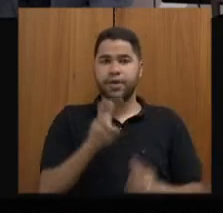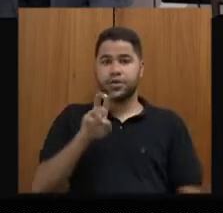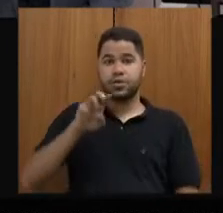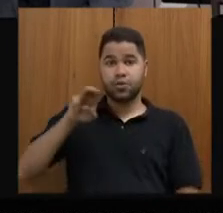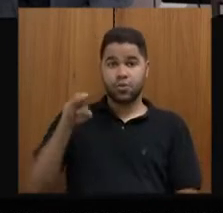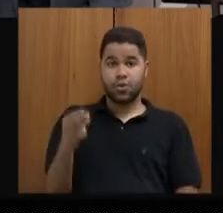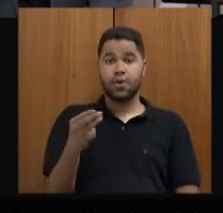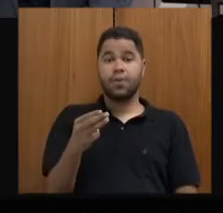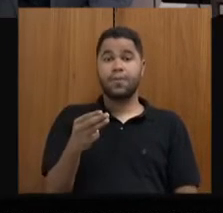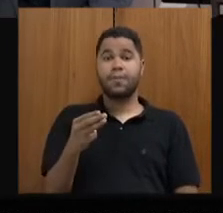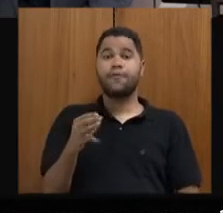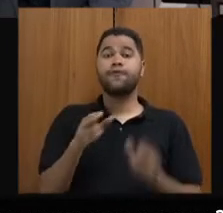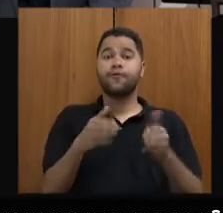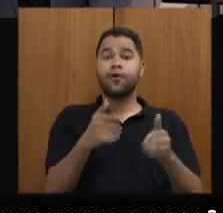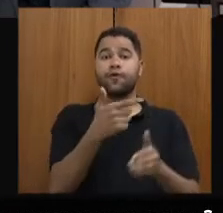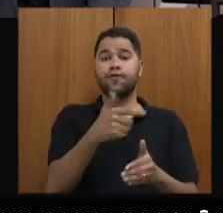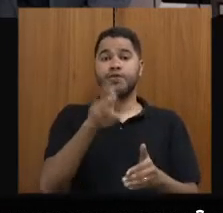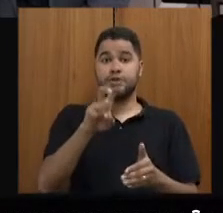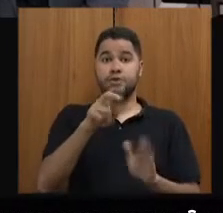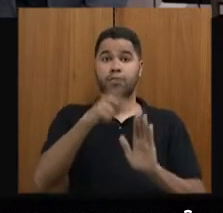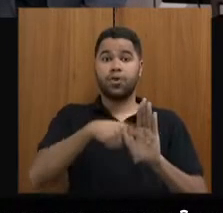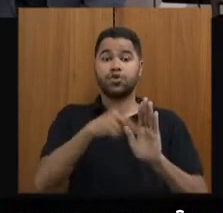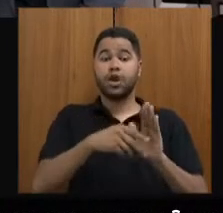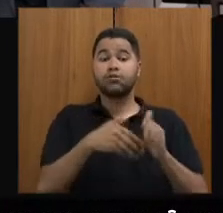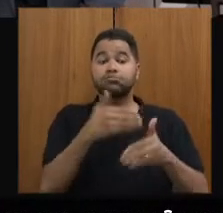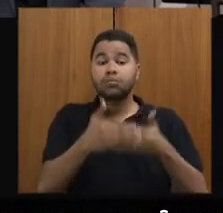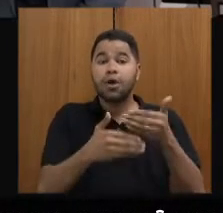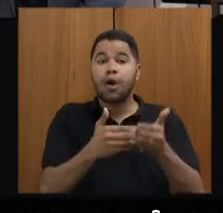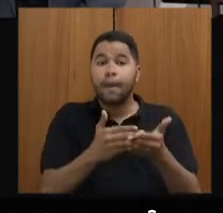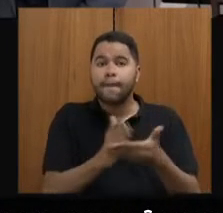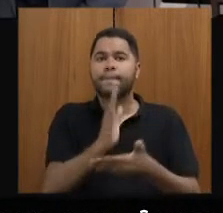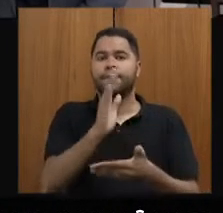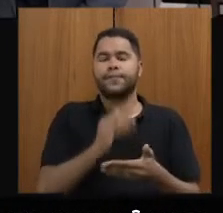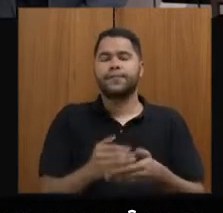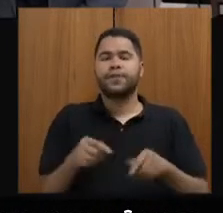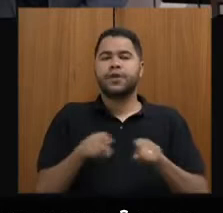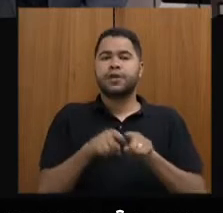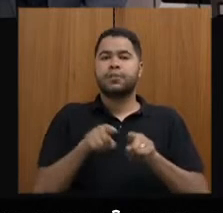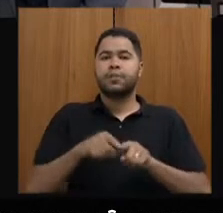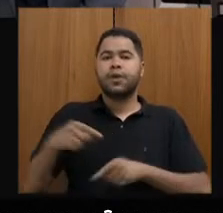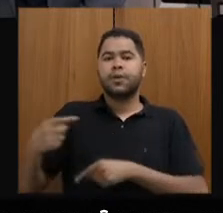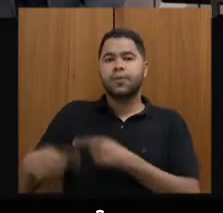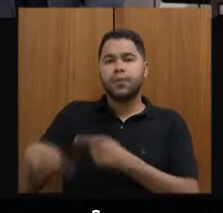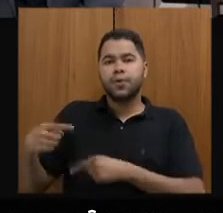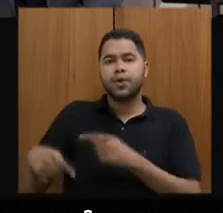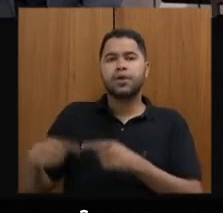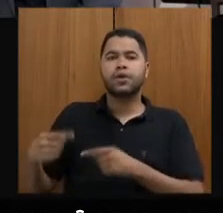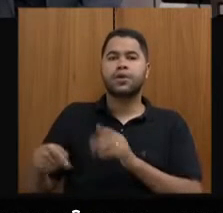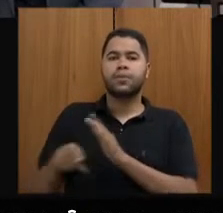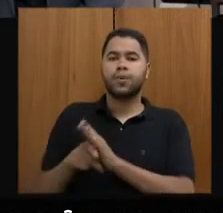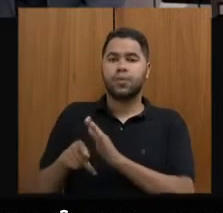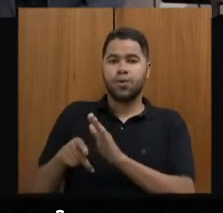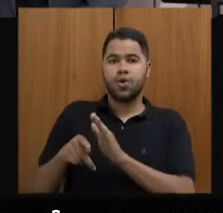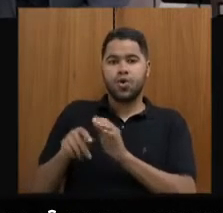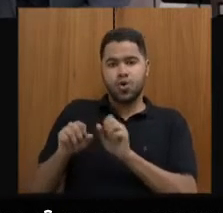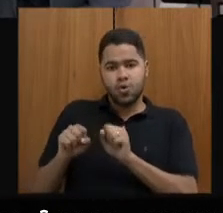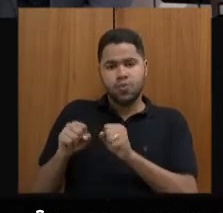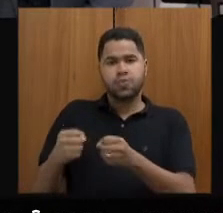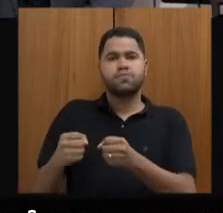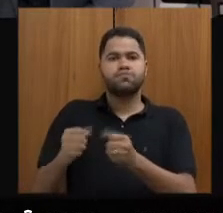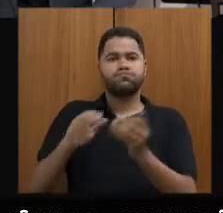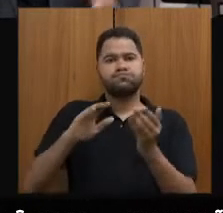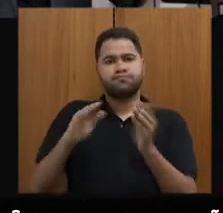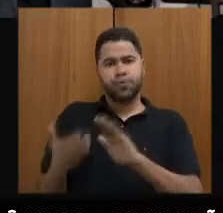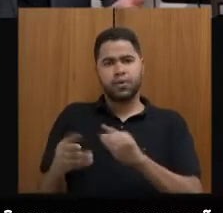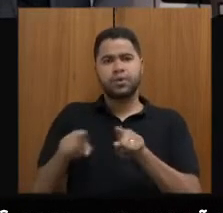para 25 projetos em fase de aprovação. Nós estamos com uma política de proteção do patrimônio histórico muito importante, além